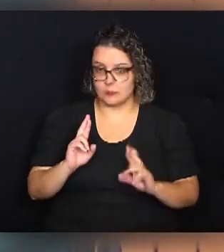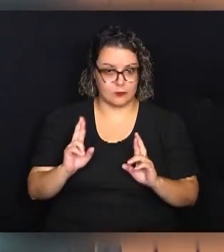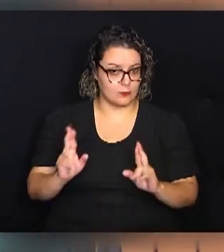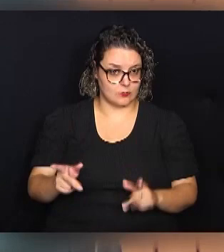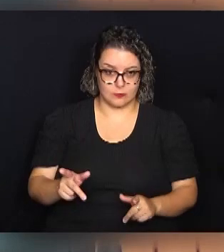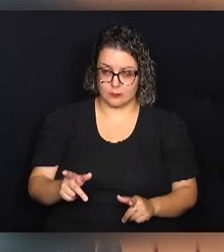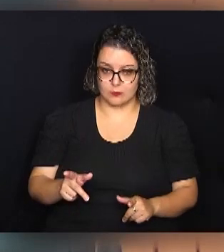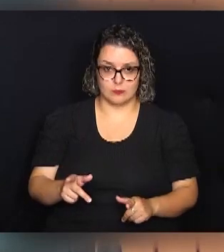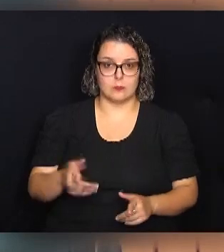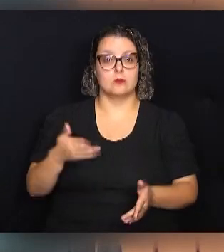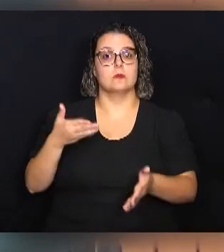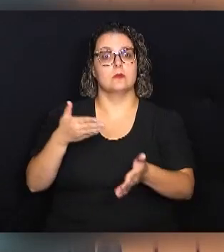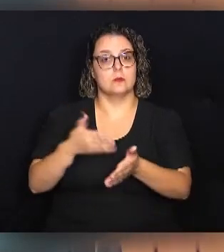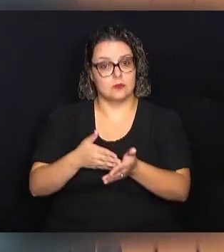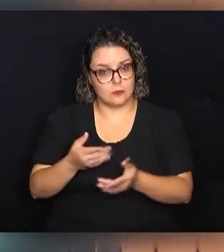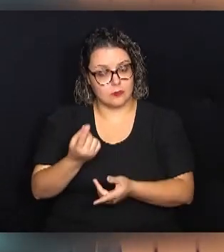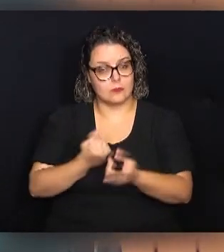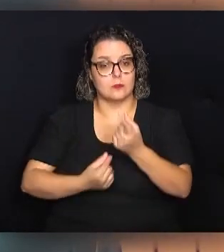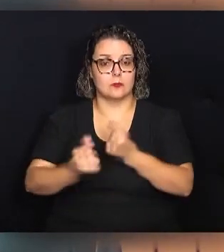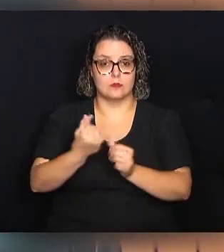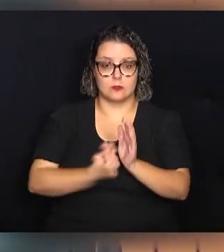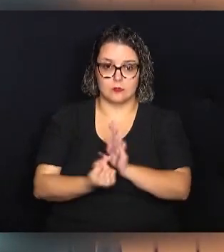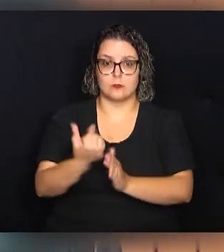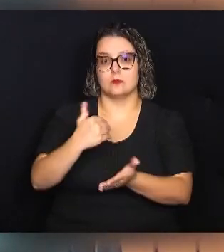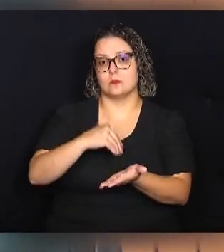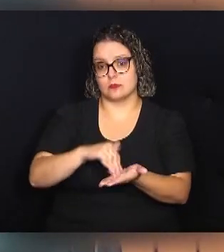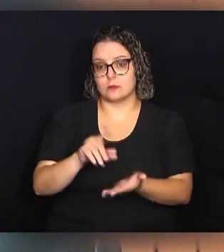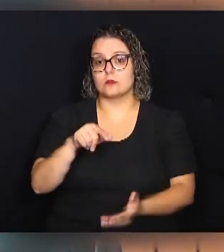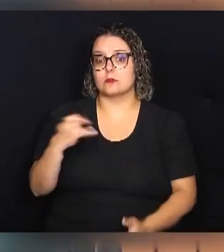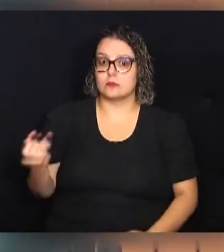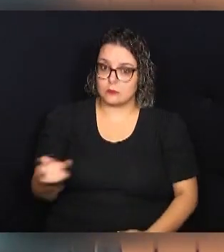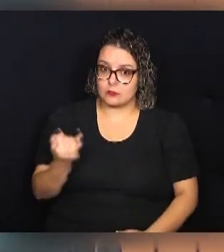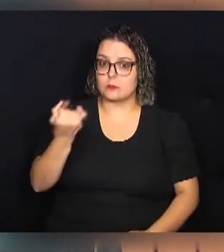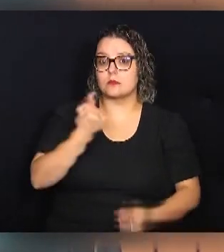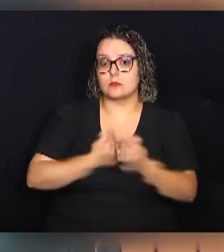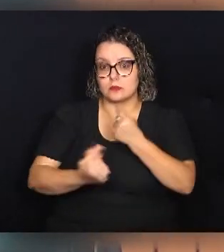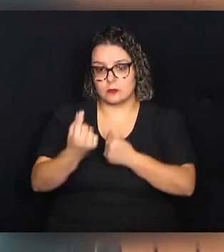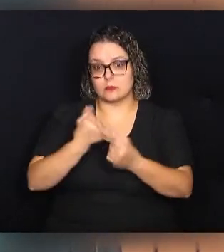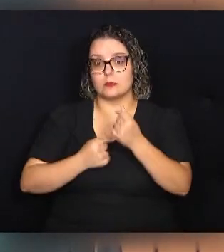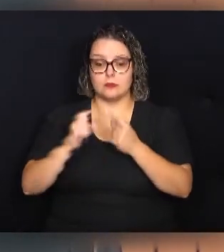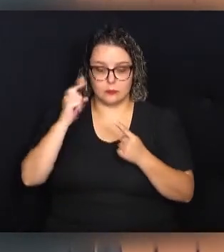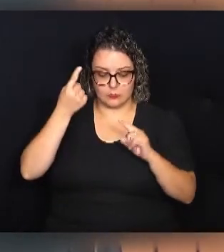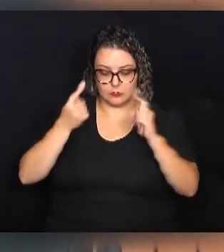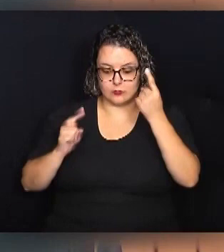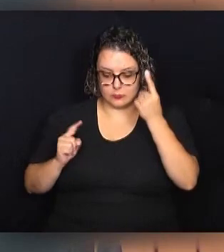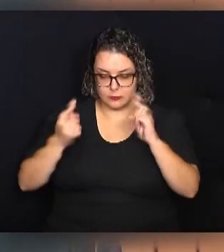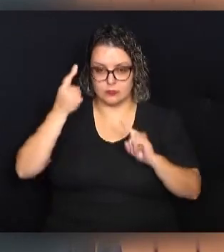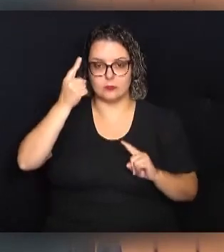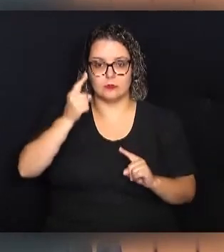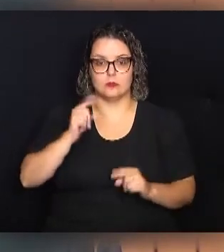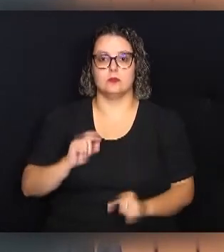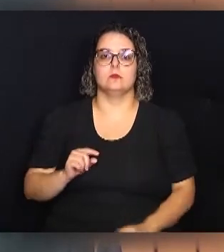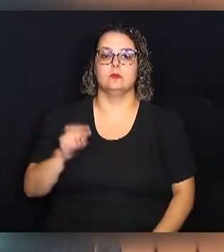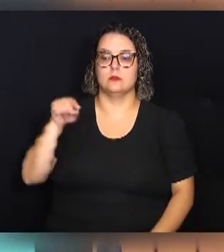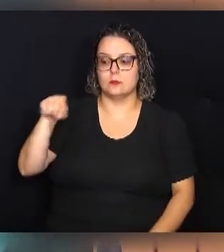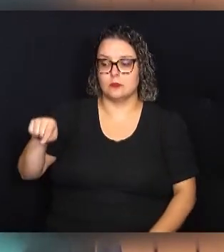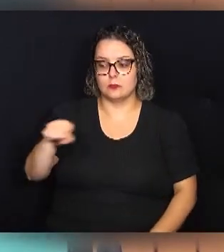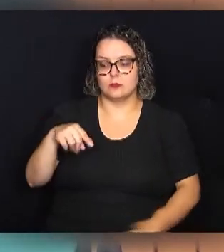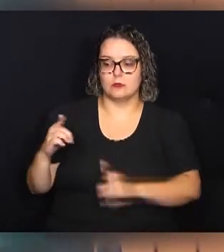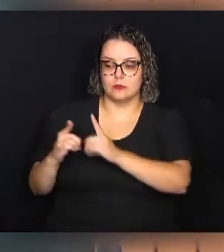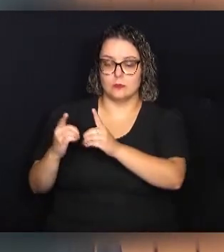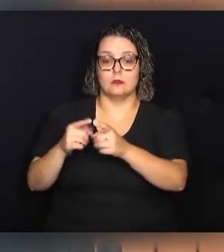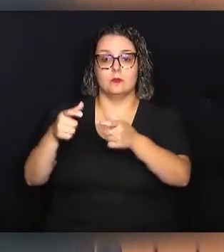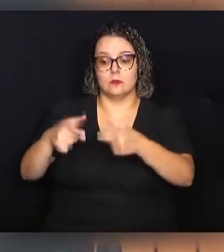essa limitação orçamentária, é muito importante ter o dinheiro para o Carnaval, para a ponta, para os blocos, para o